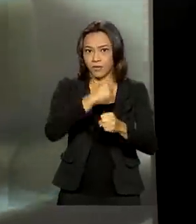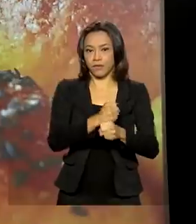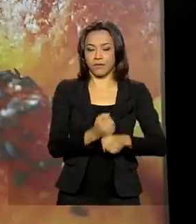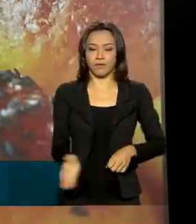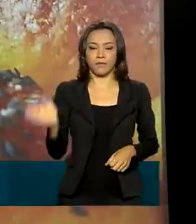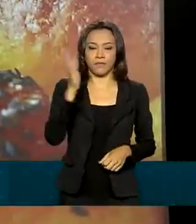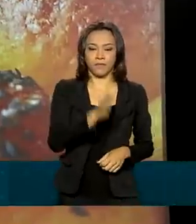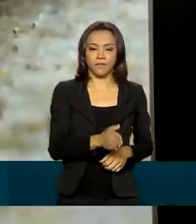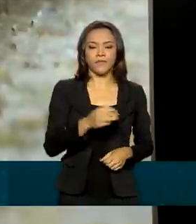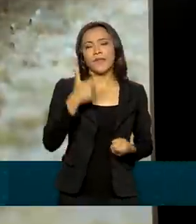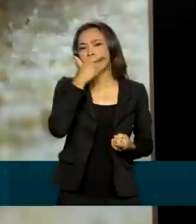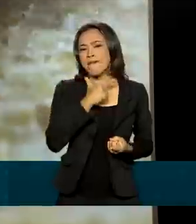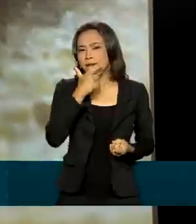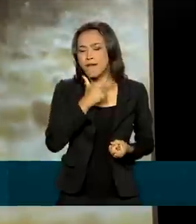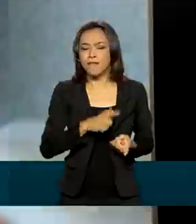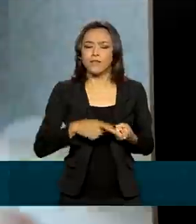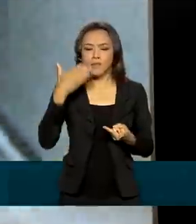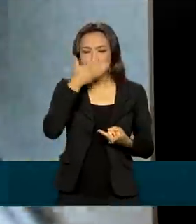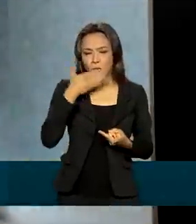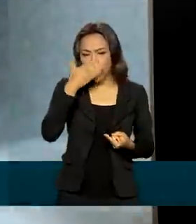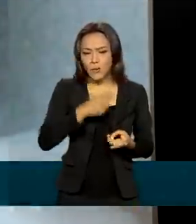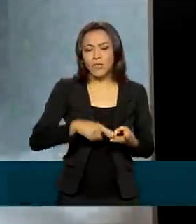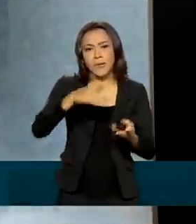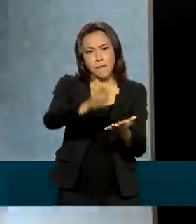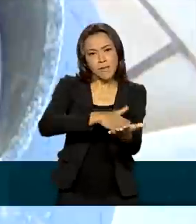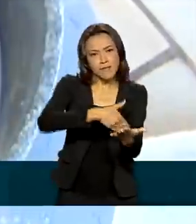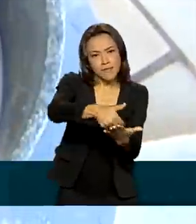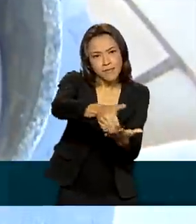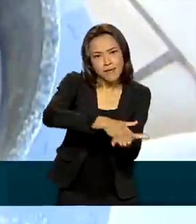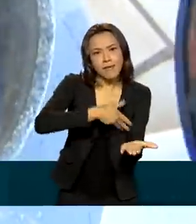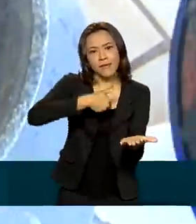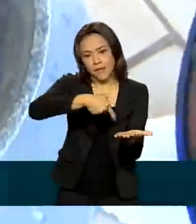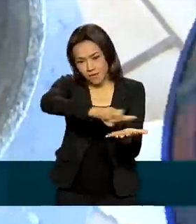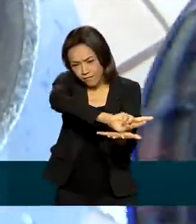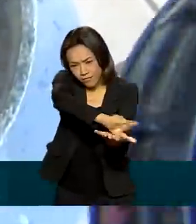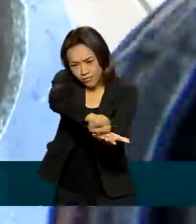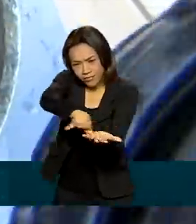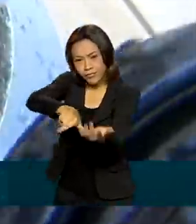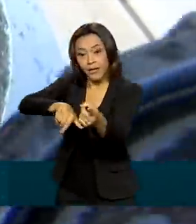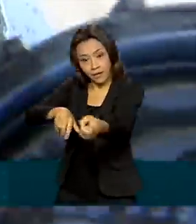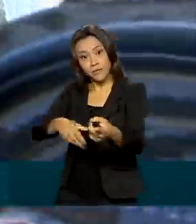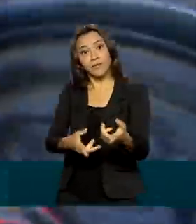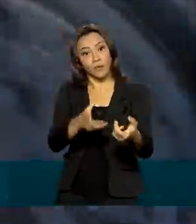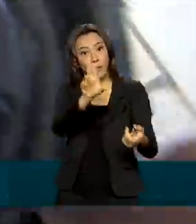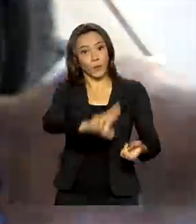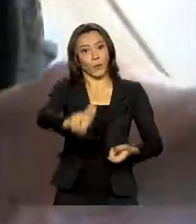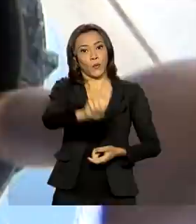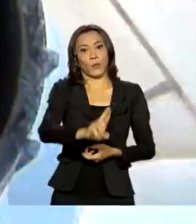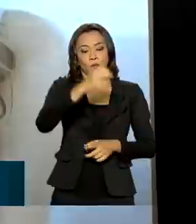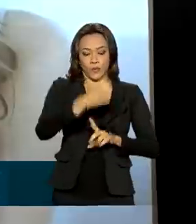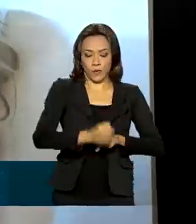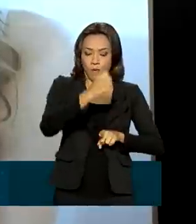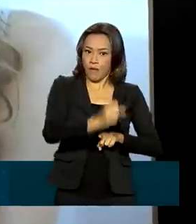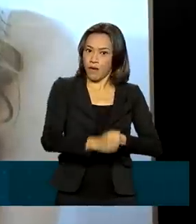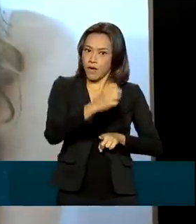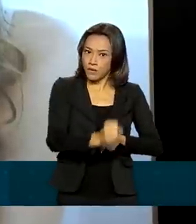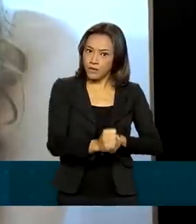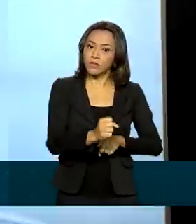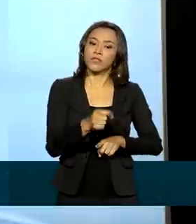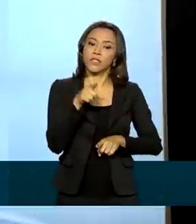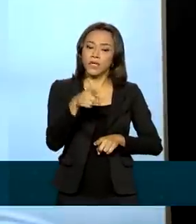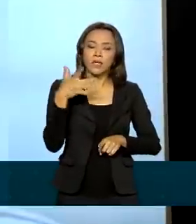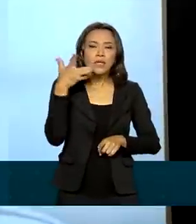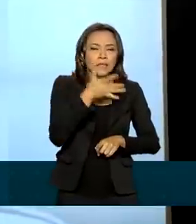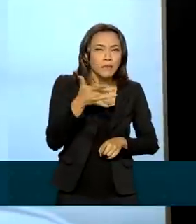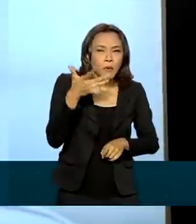Queijos, doces, manteiga e iogurtes são derivados do leite, que segundo especialistas, além de